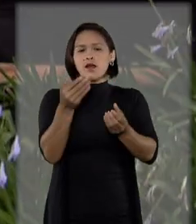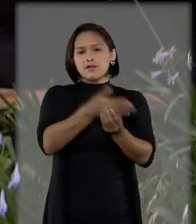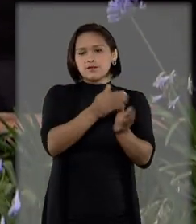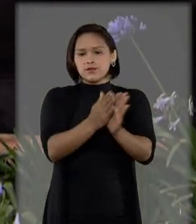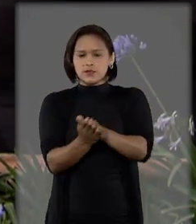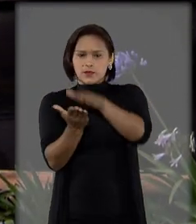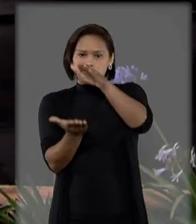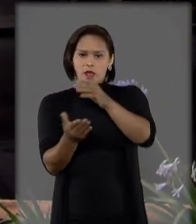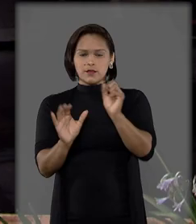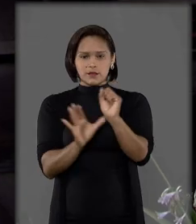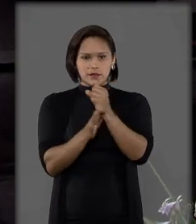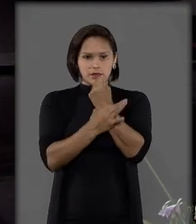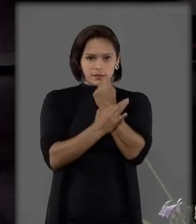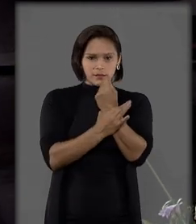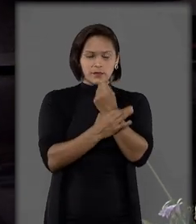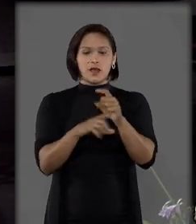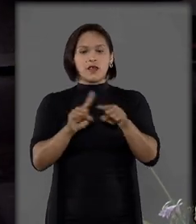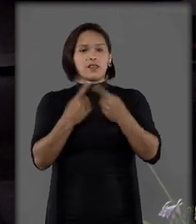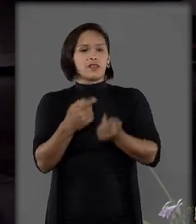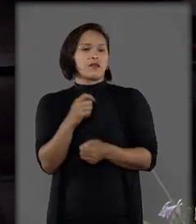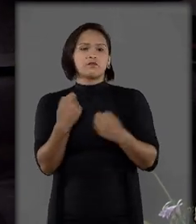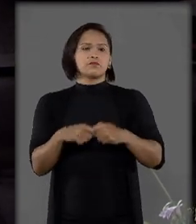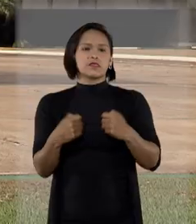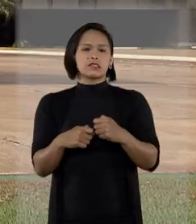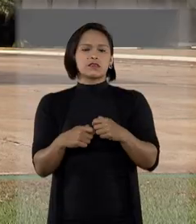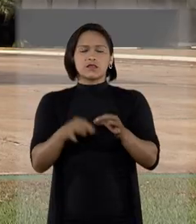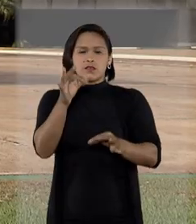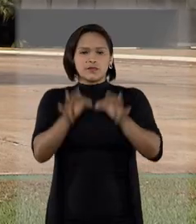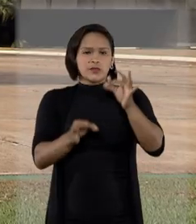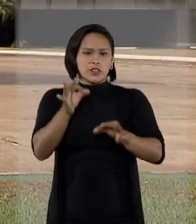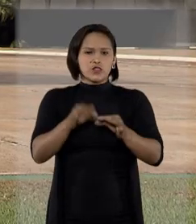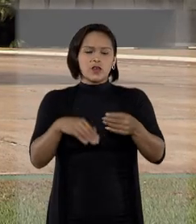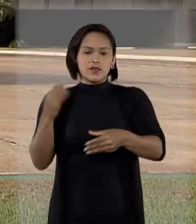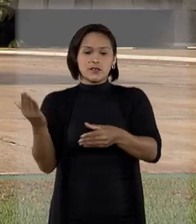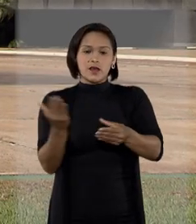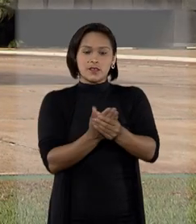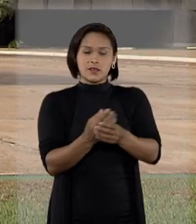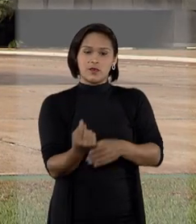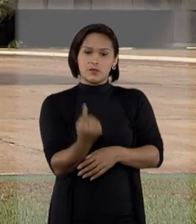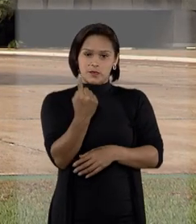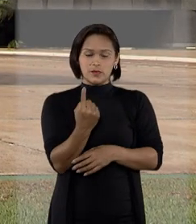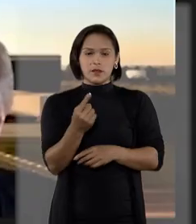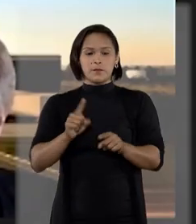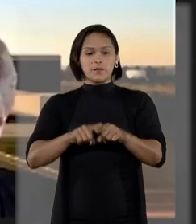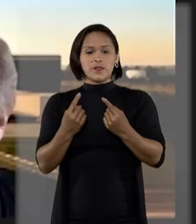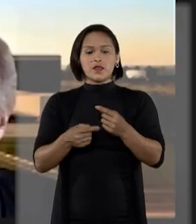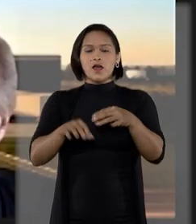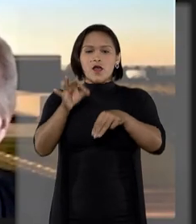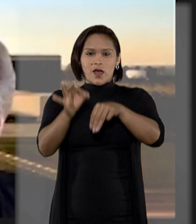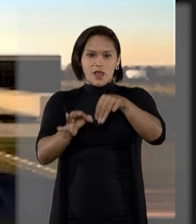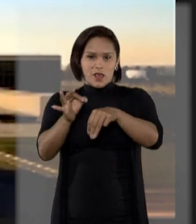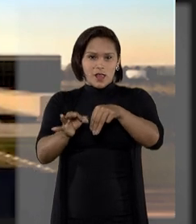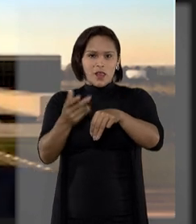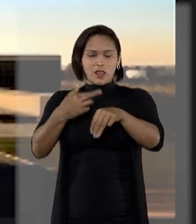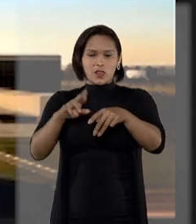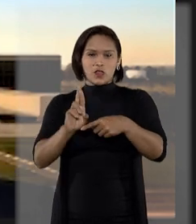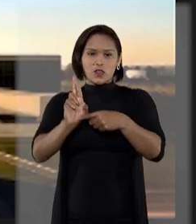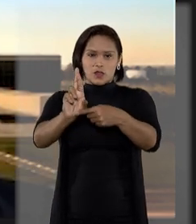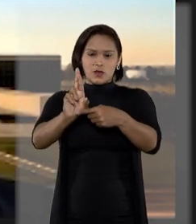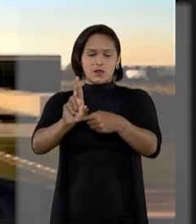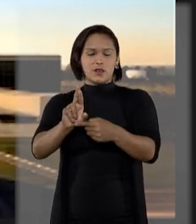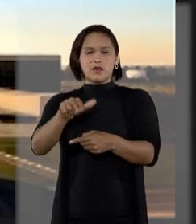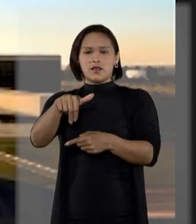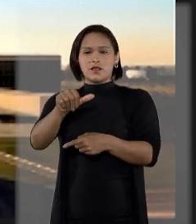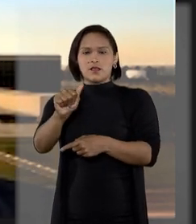próprios autos da ação de busca e apreensão, não havendo necessidade de ajuizamento da ação autônoma. Porém, a relatora do caso no